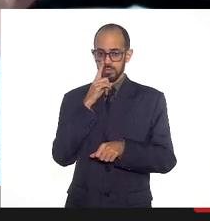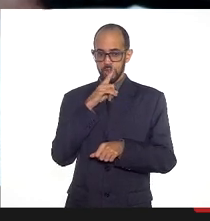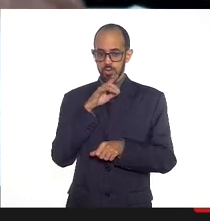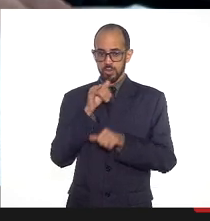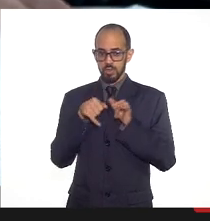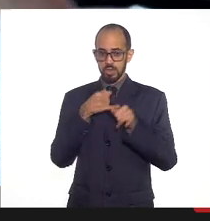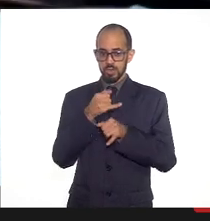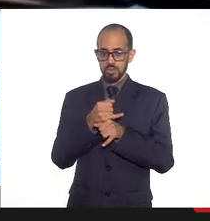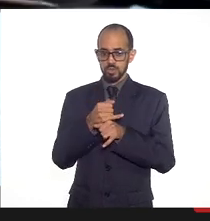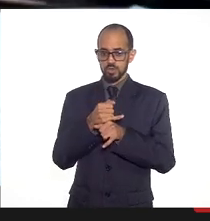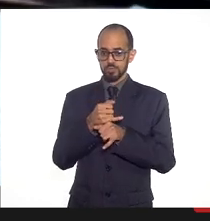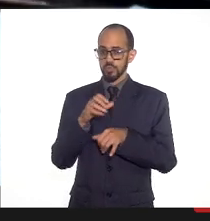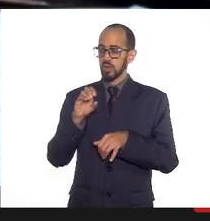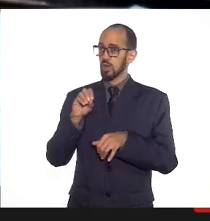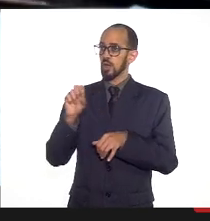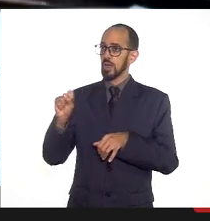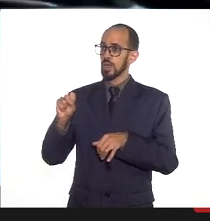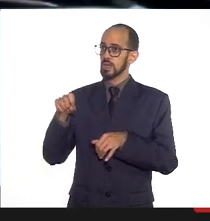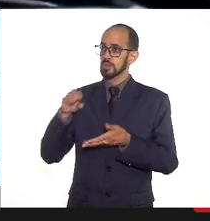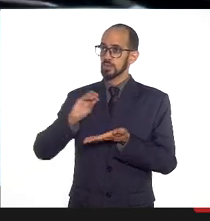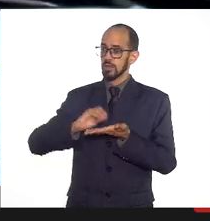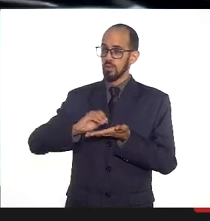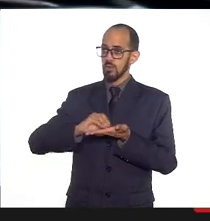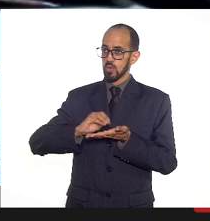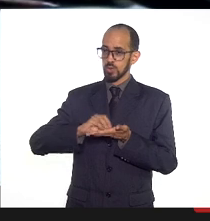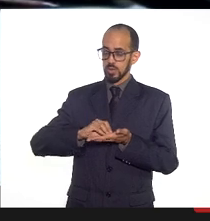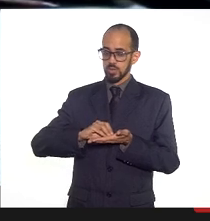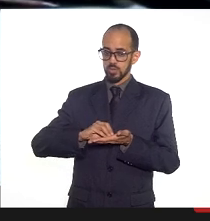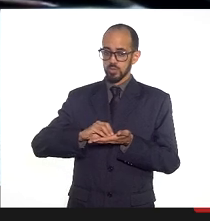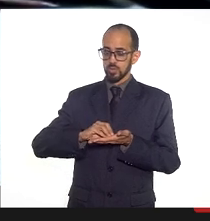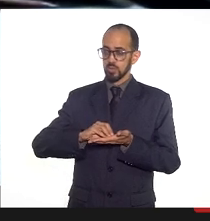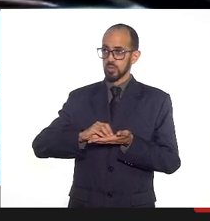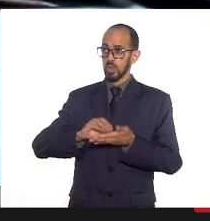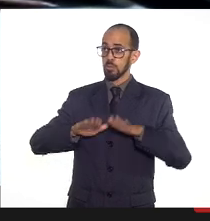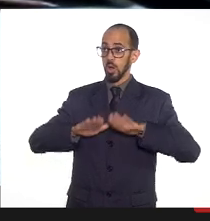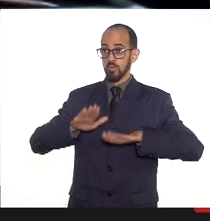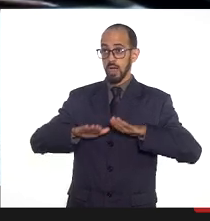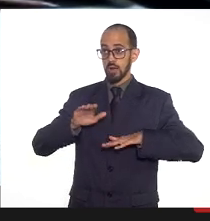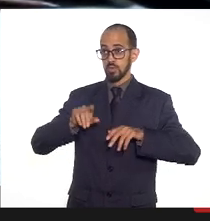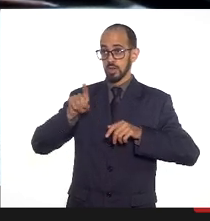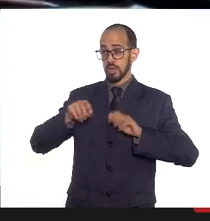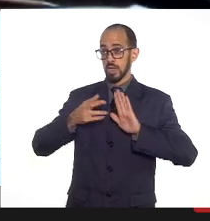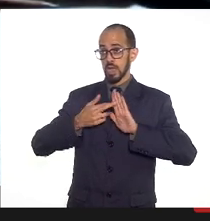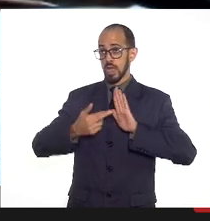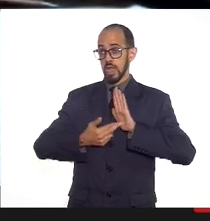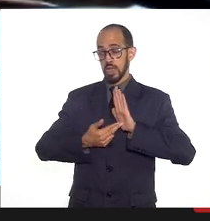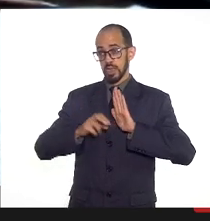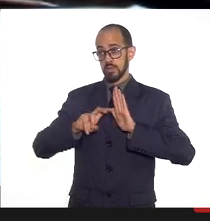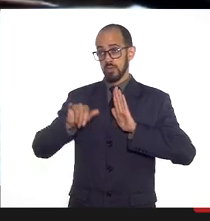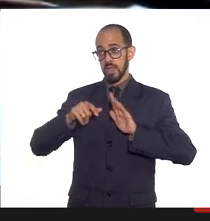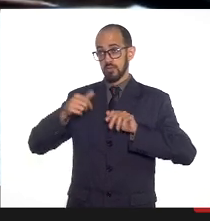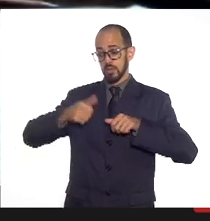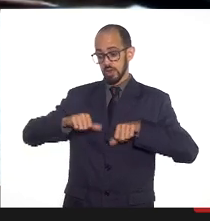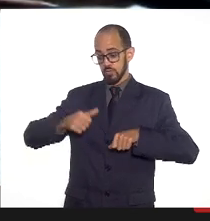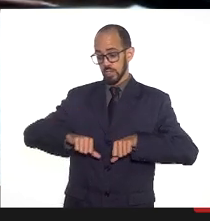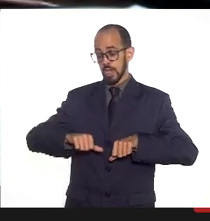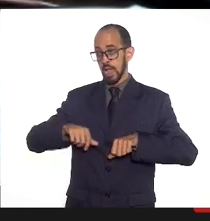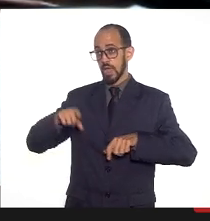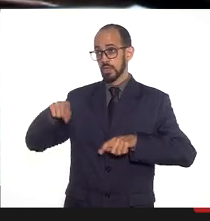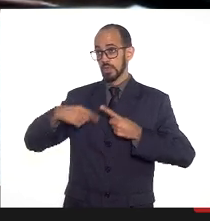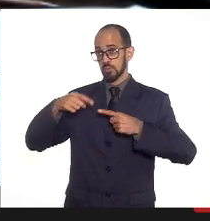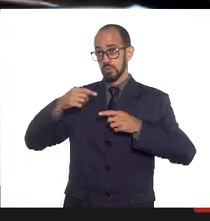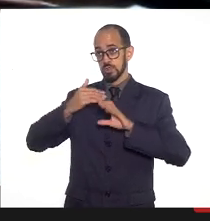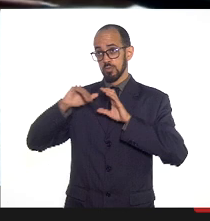O que foi paga, estava em pendência, então, provavelmente, esse foi o critério, mas ele vai verificar e a gente passa para o gabinete da senhora, tudo bem?